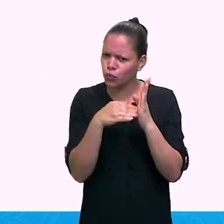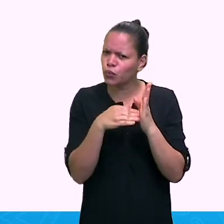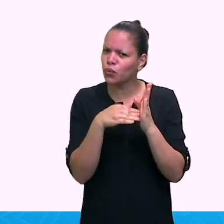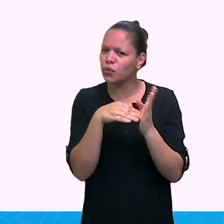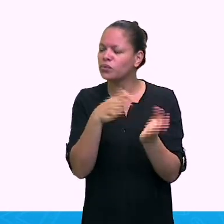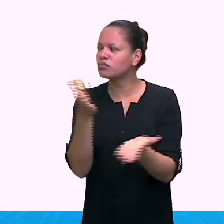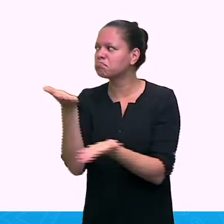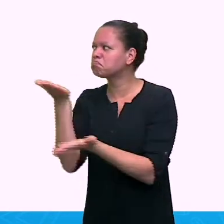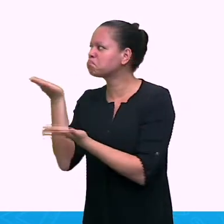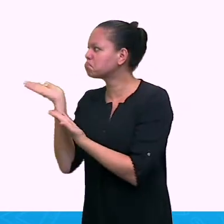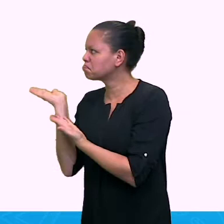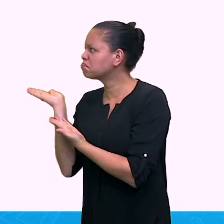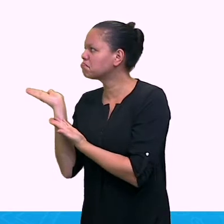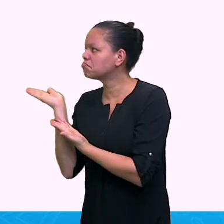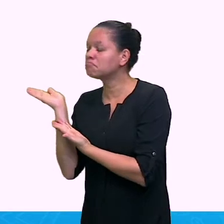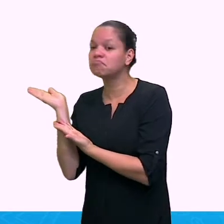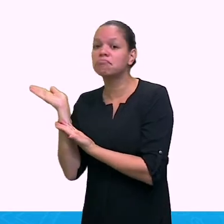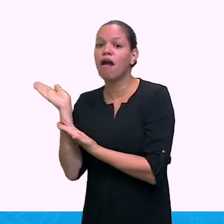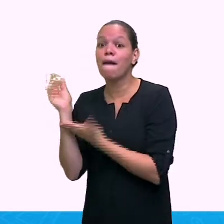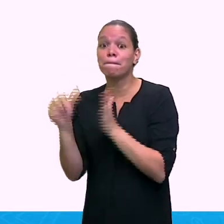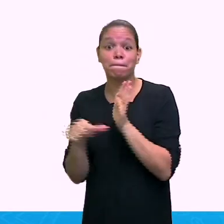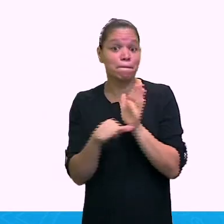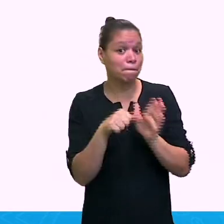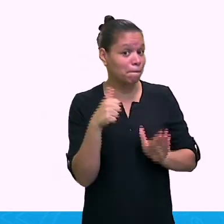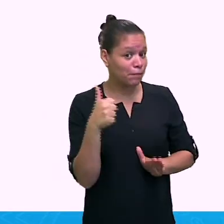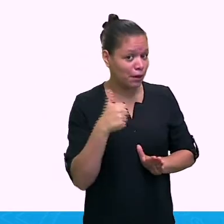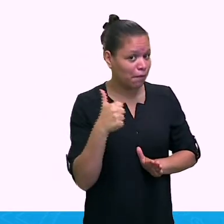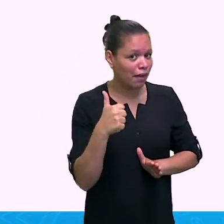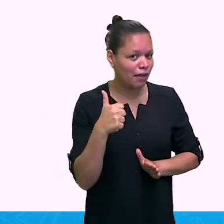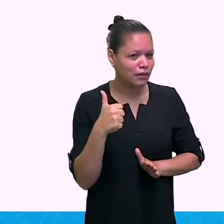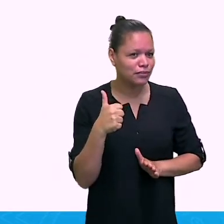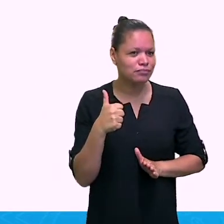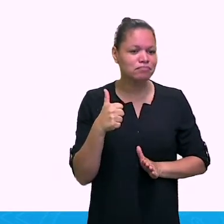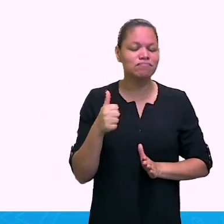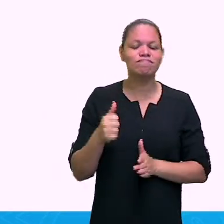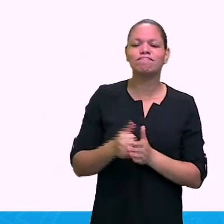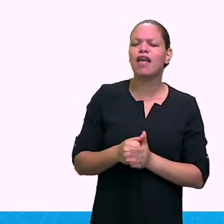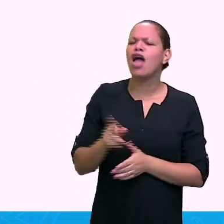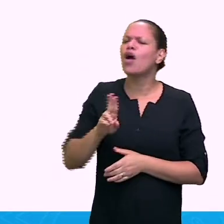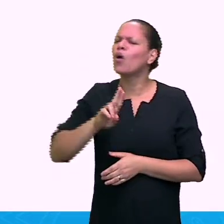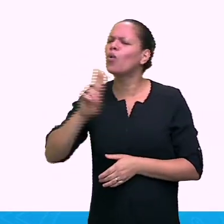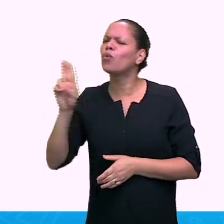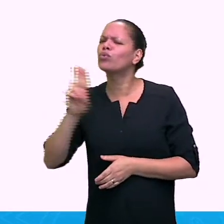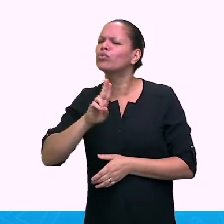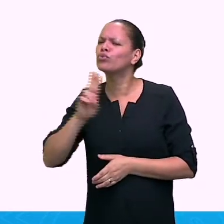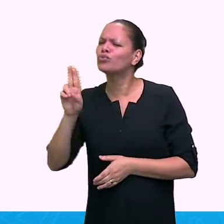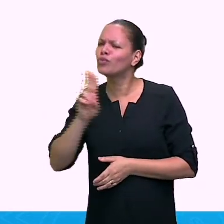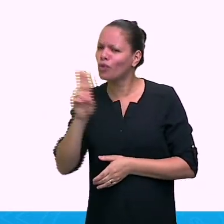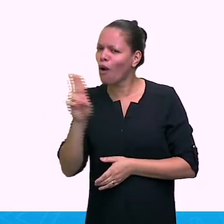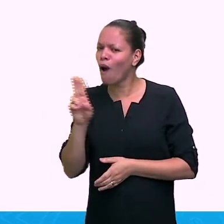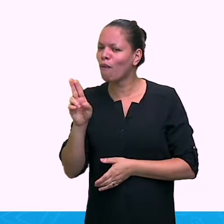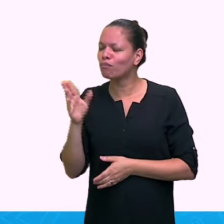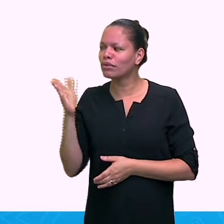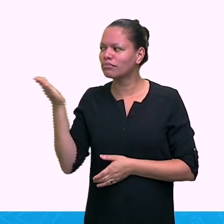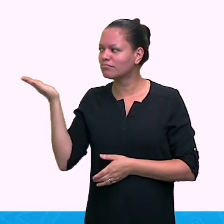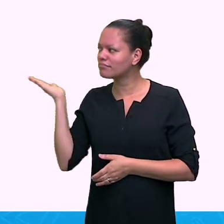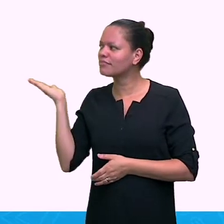frase. My name is Christopher McLean. Meu nome é Christopher McLean.